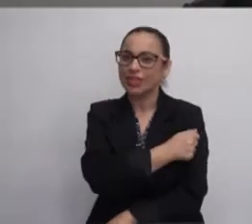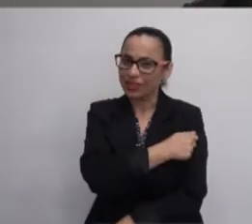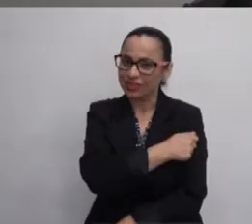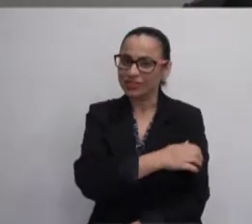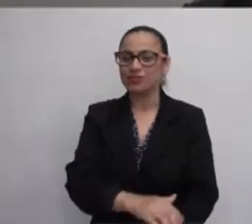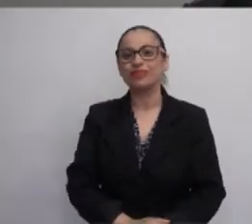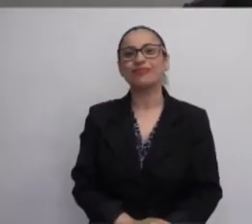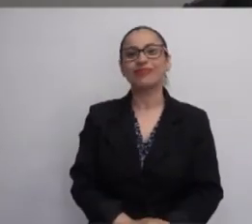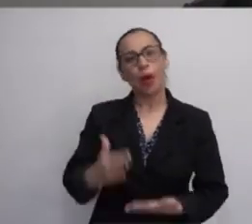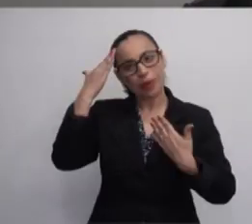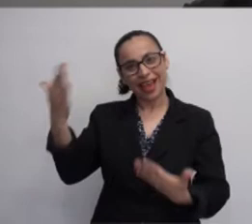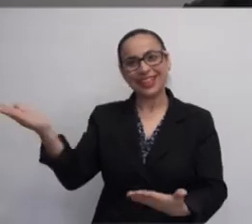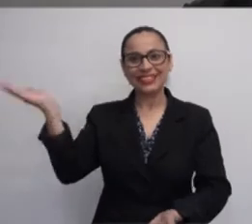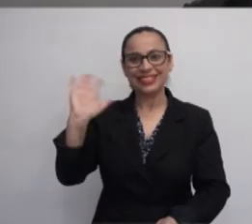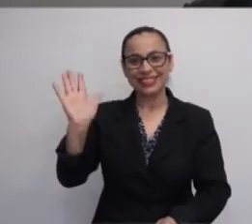Obrigada.